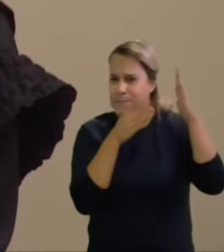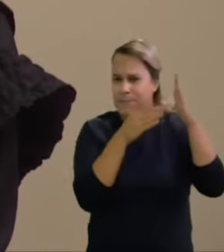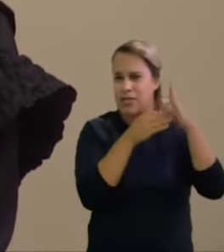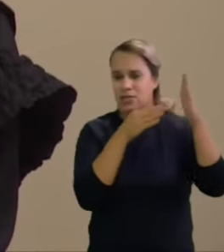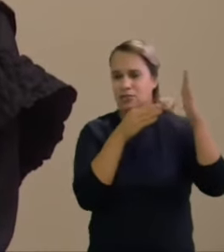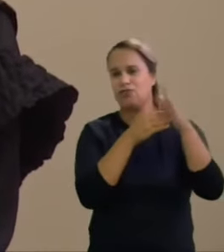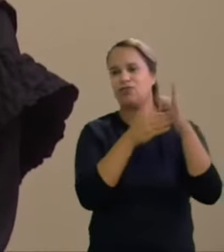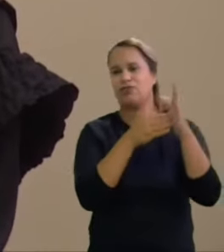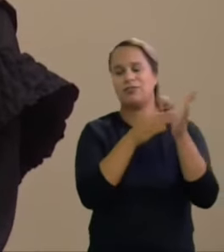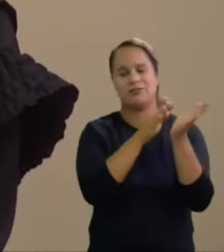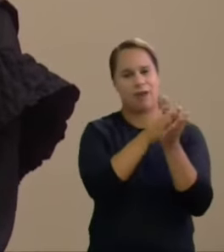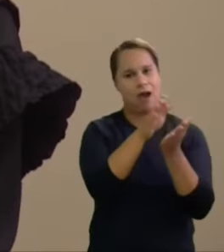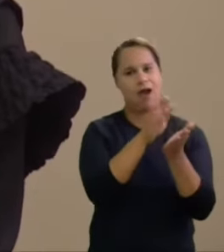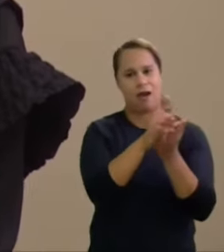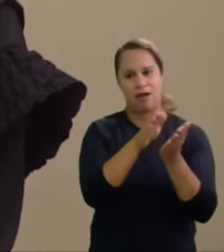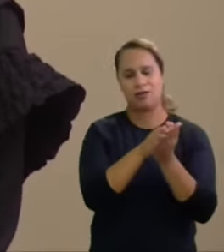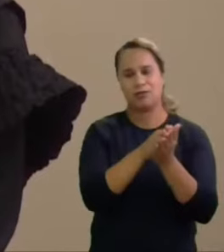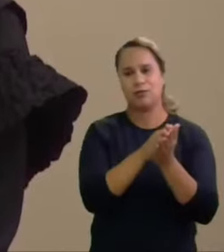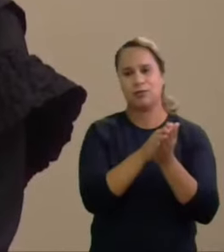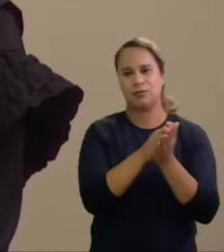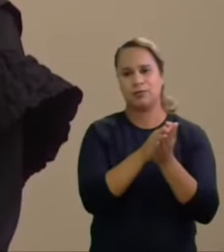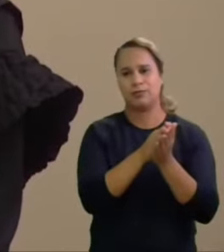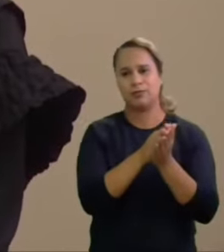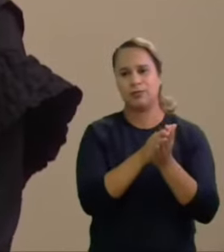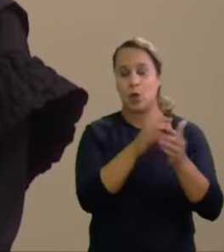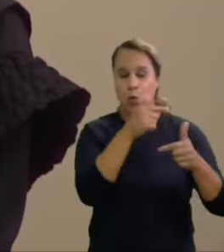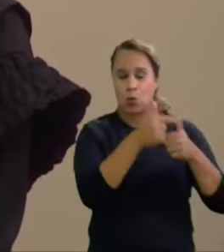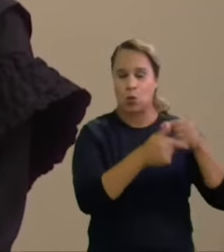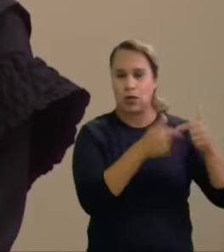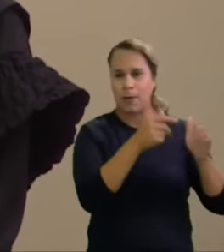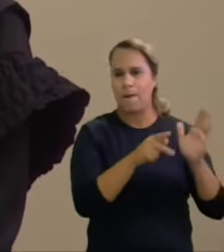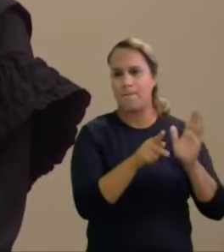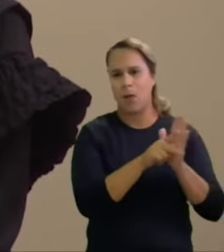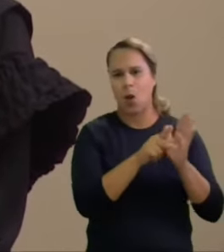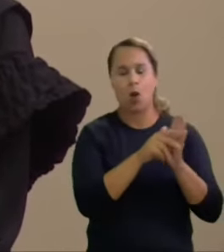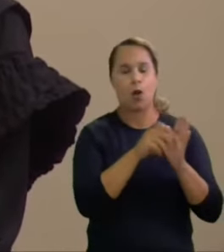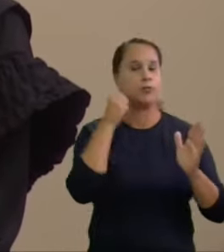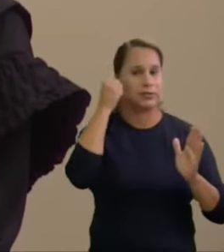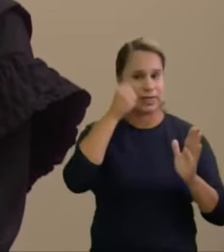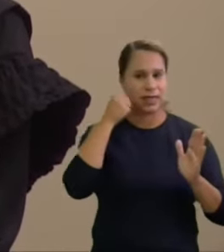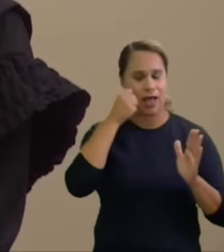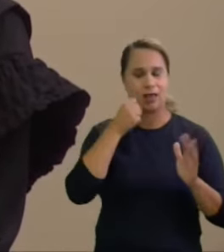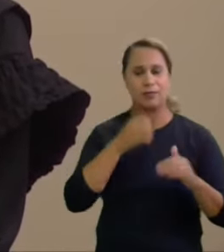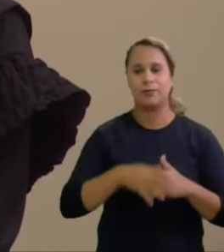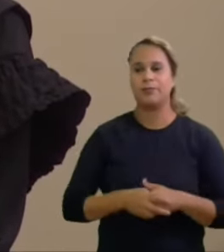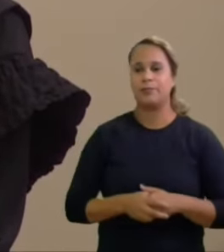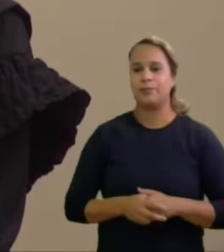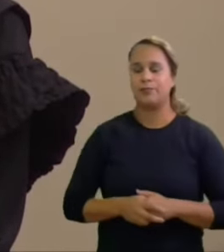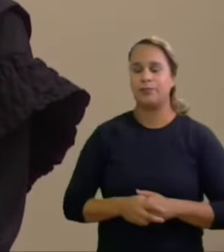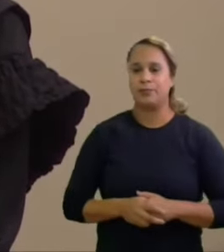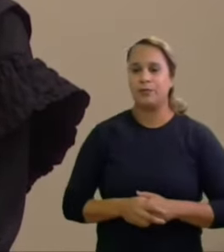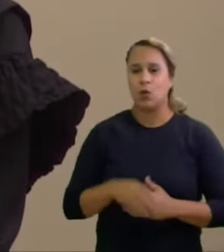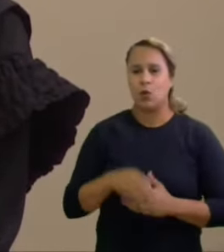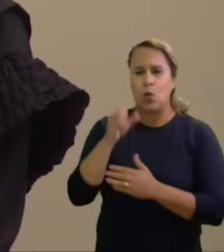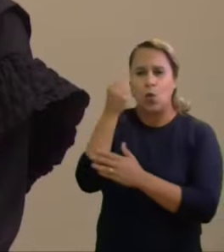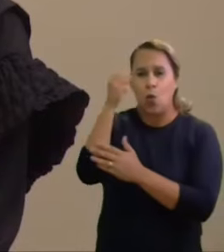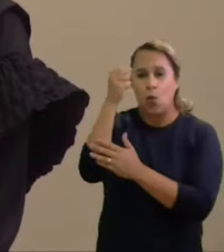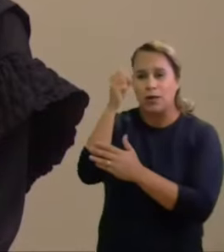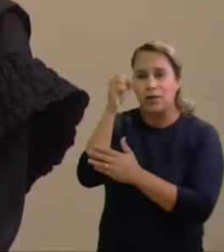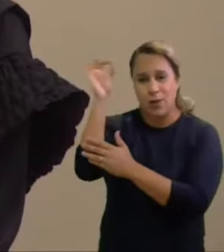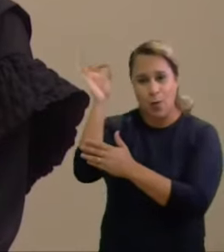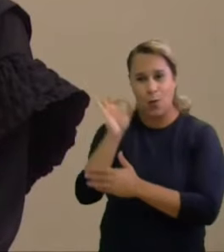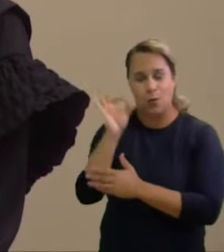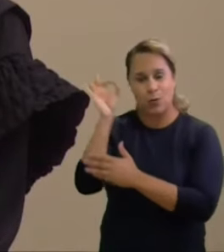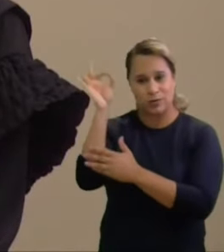estado equivaleu mais ainda 88% do total dos recursos financeiros arrecadados